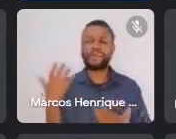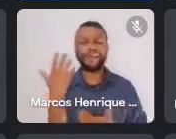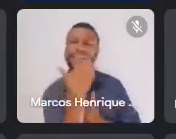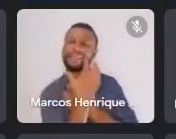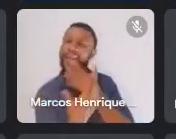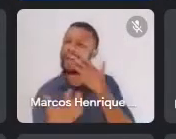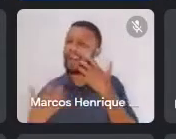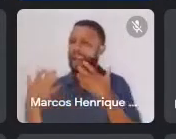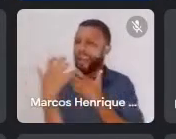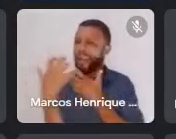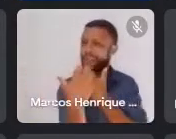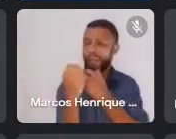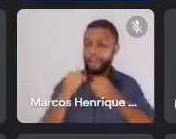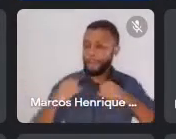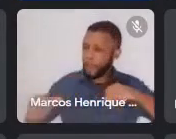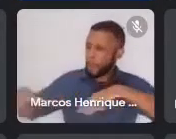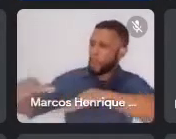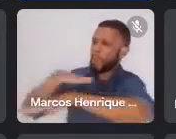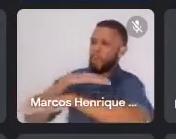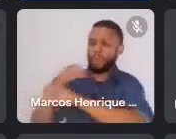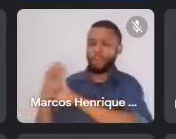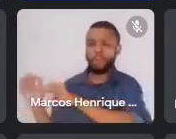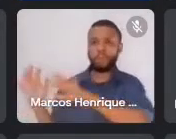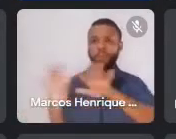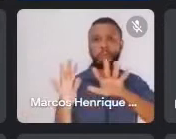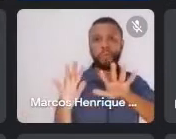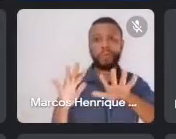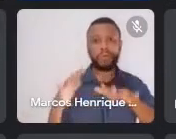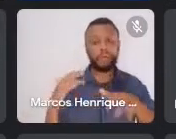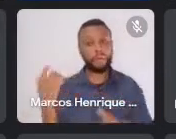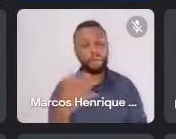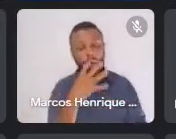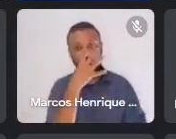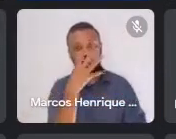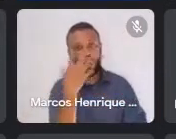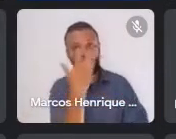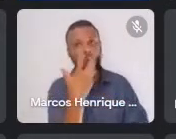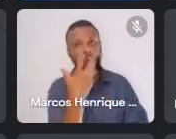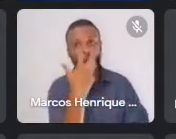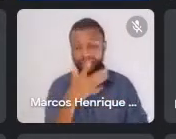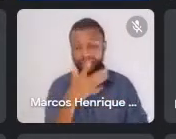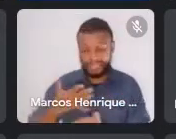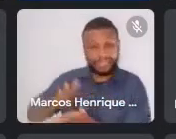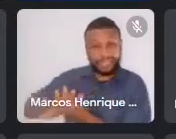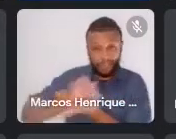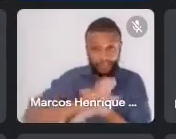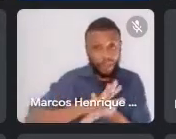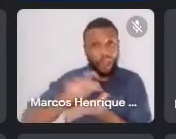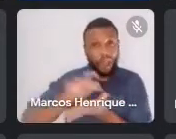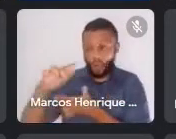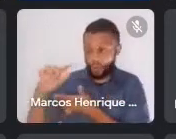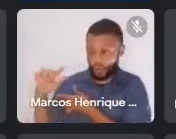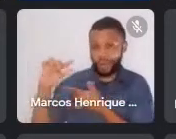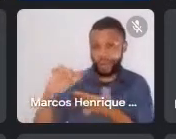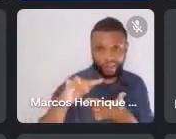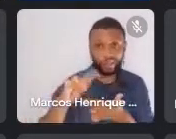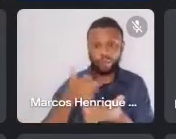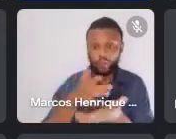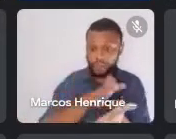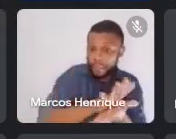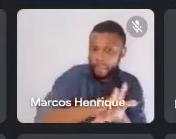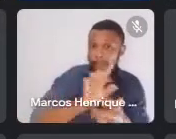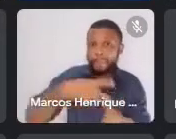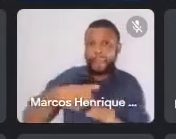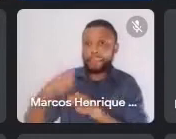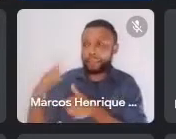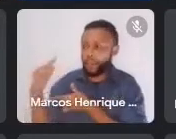impressionante a força desse samba-enredo, né? Eu acho que também é um clássico, né? É um samba-enredo clássico, né? Não é só livro que é